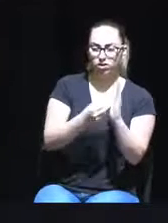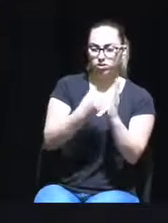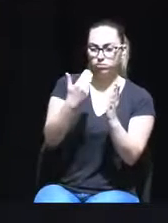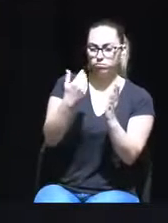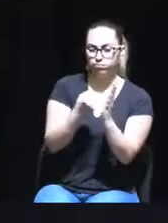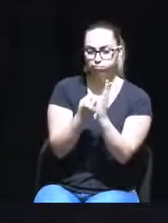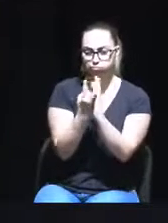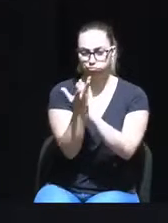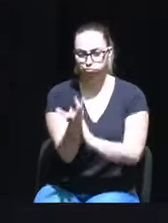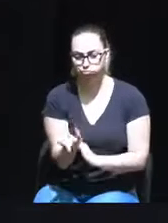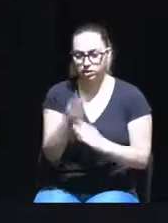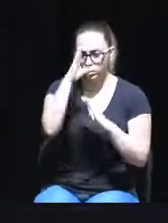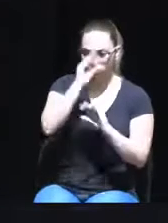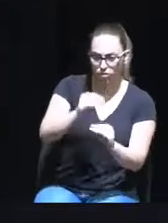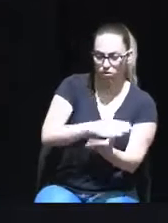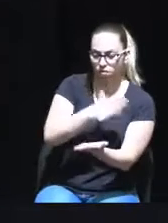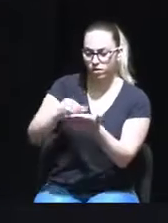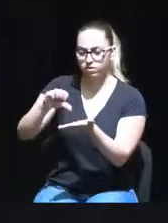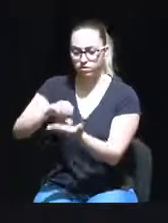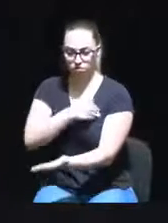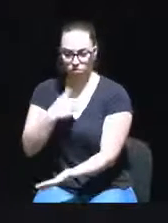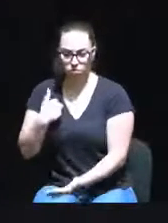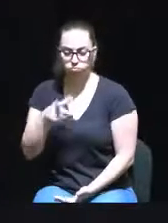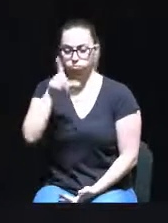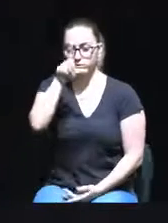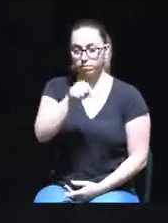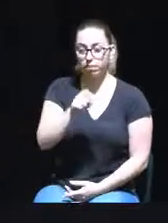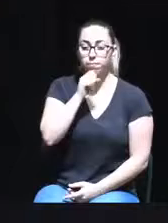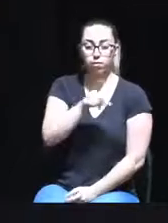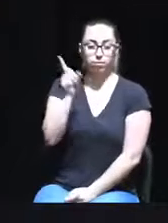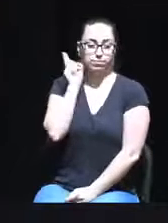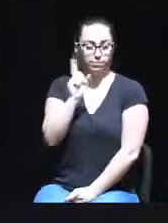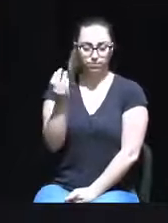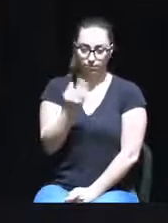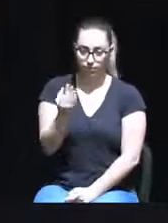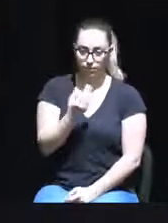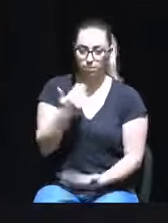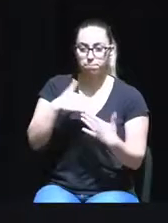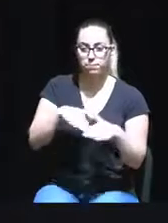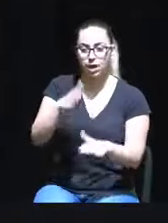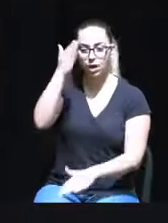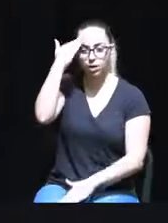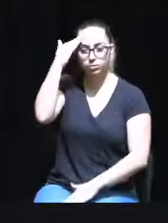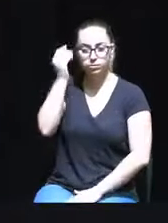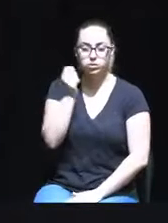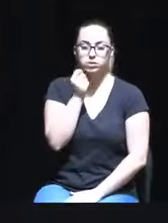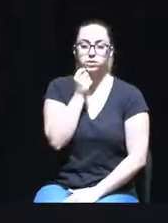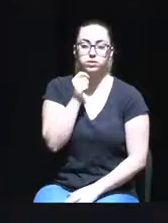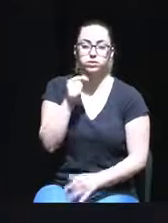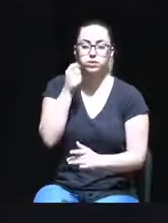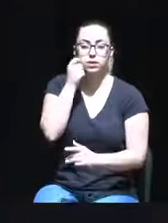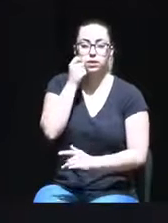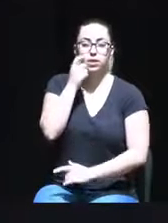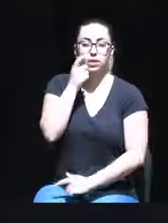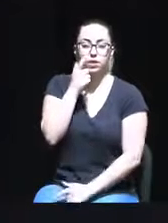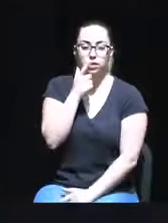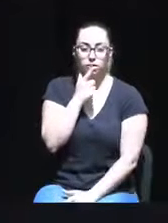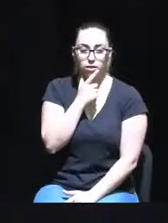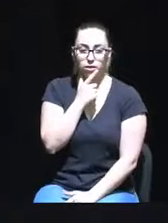desde a Educação aos Centros de Saúde, as quais, apesar de relevantes, serão competências que prioritariamente deveriam